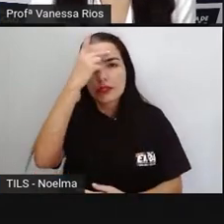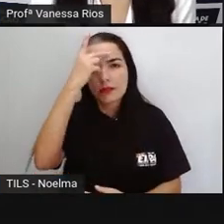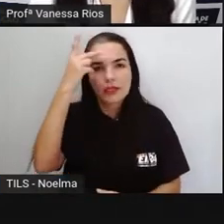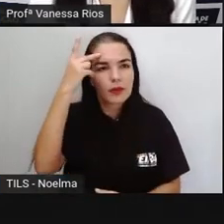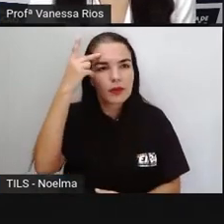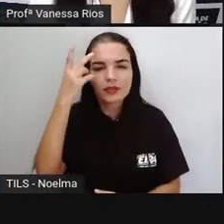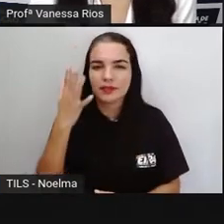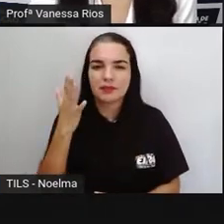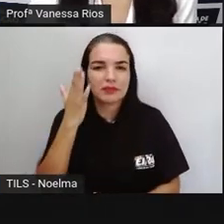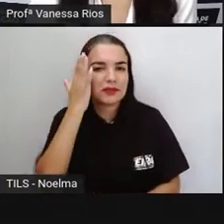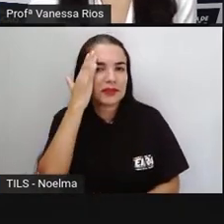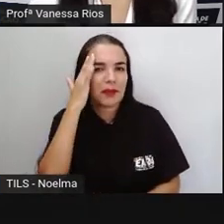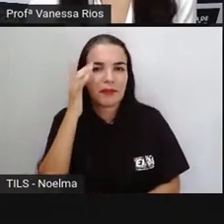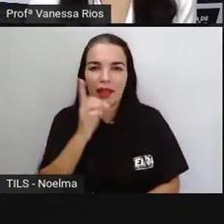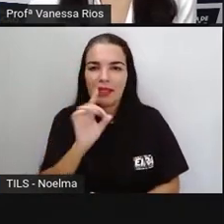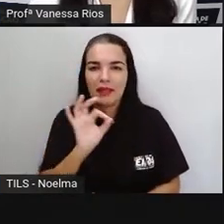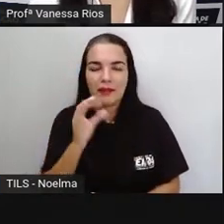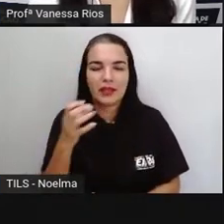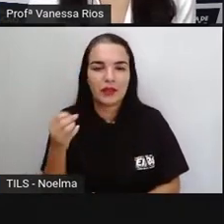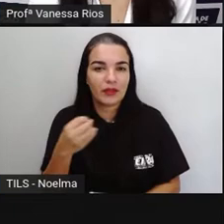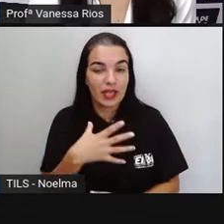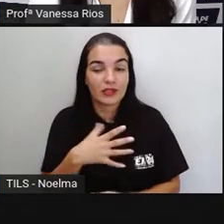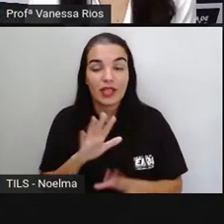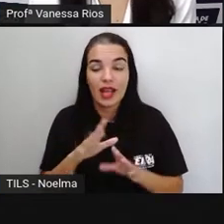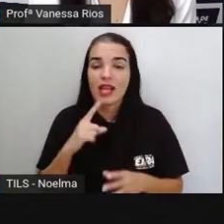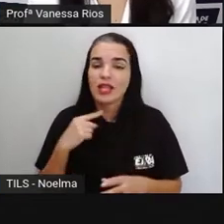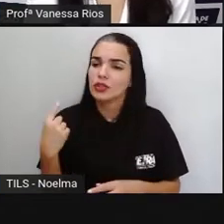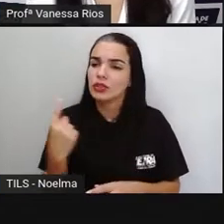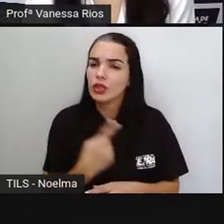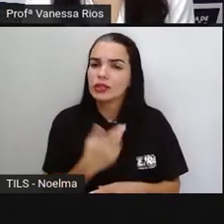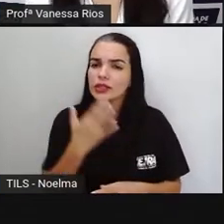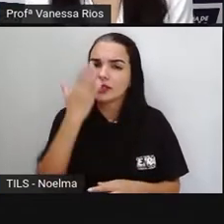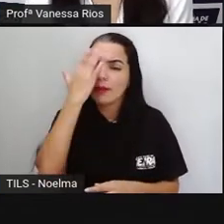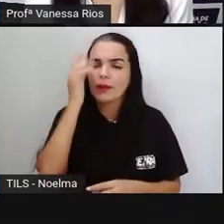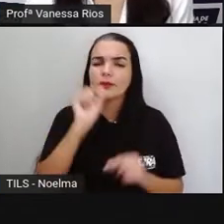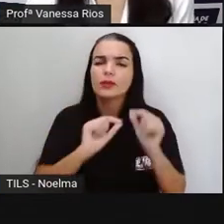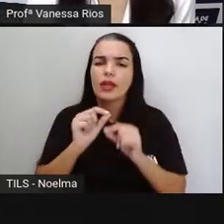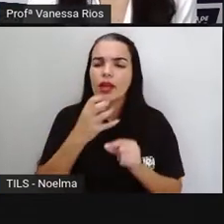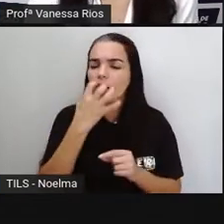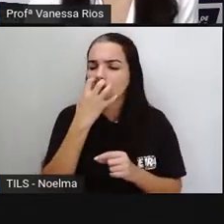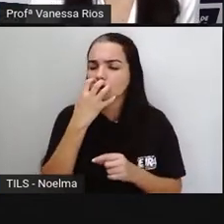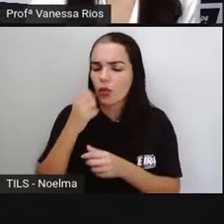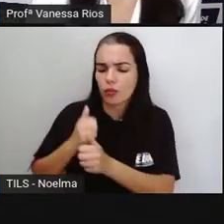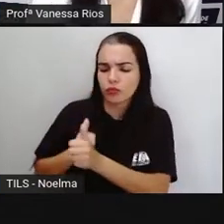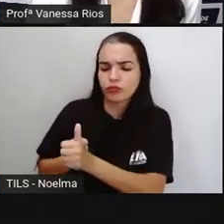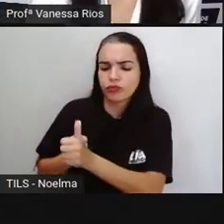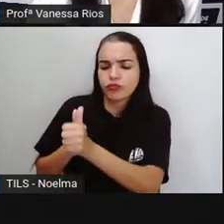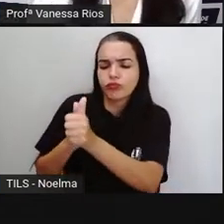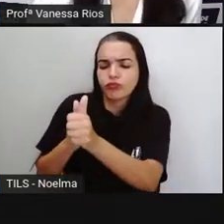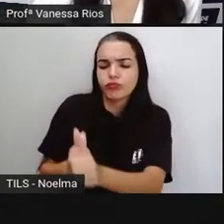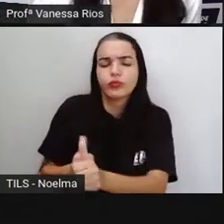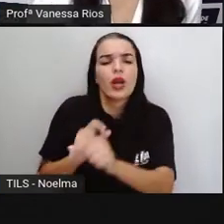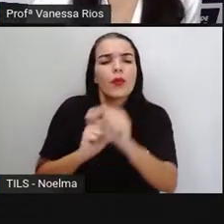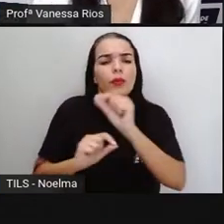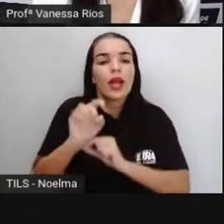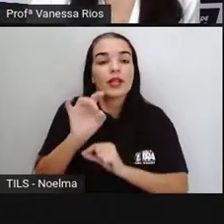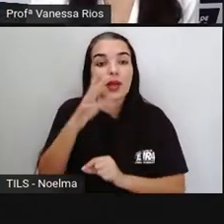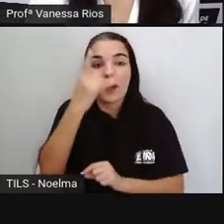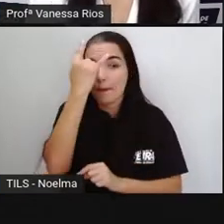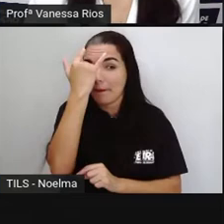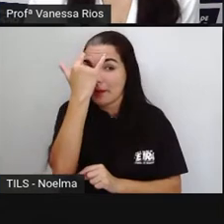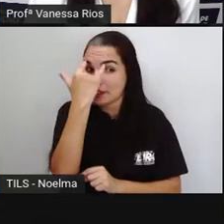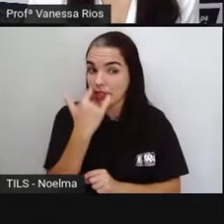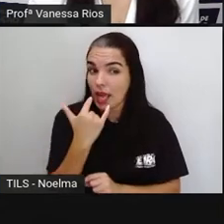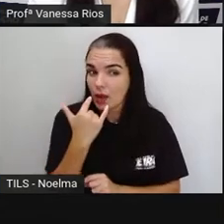ouve falar aí na utilização de cães guias para as pessoas cegas, para as pessoas que têm alguma deficiência visual.